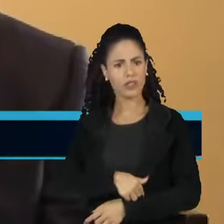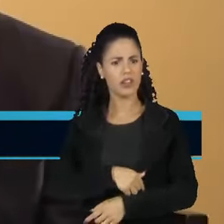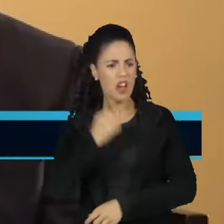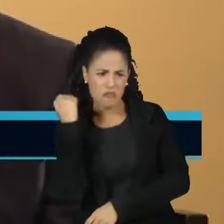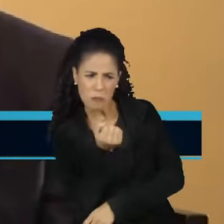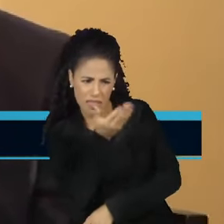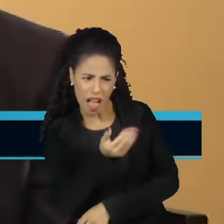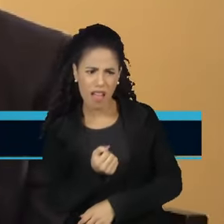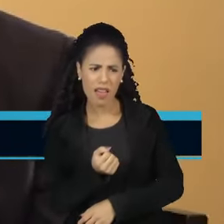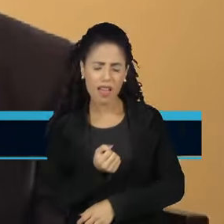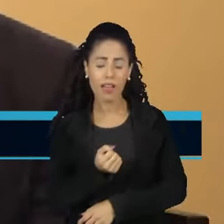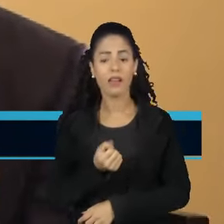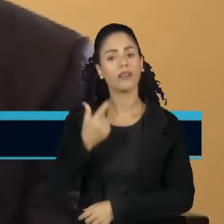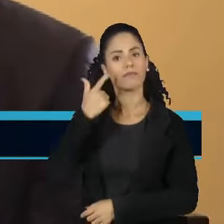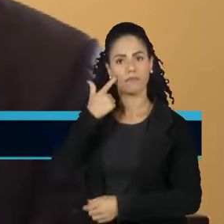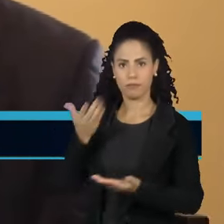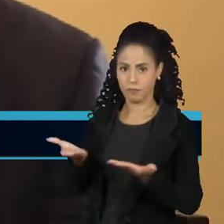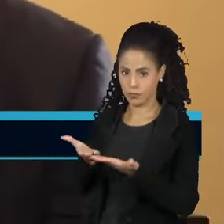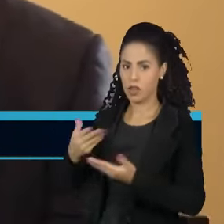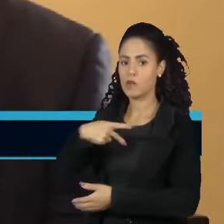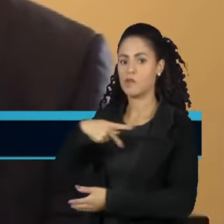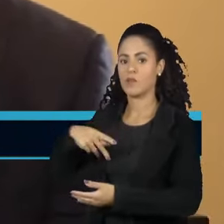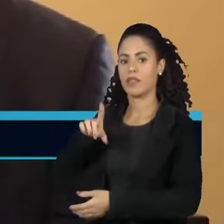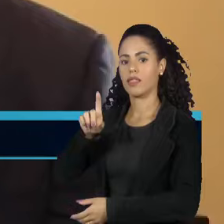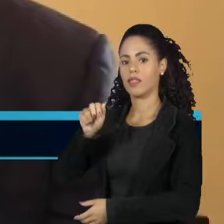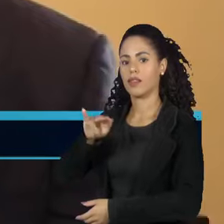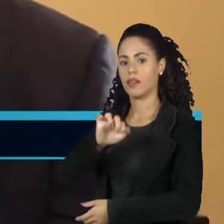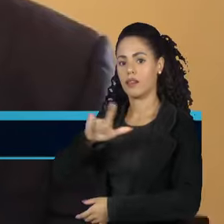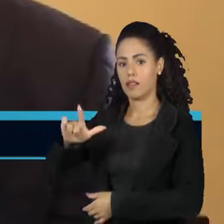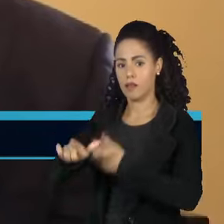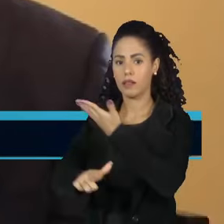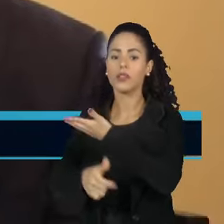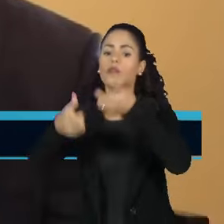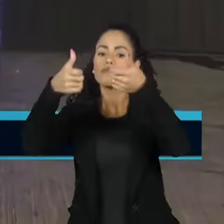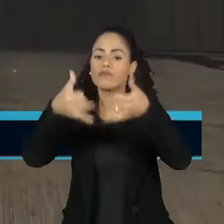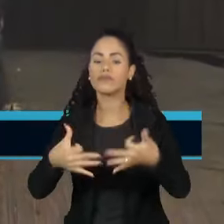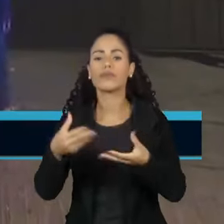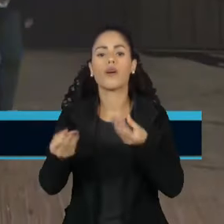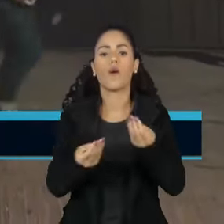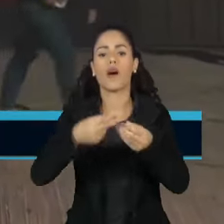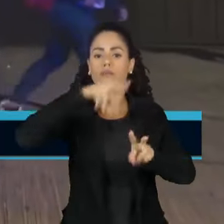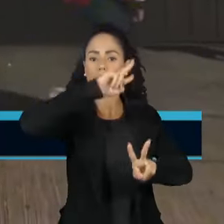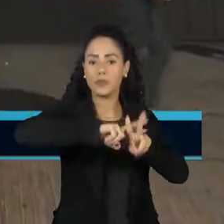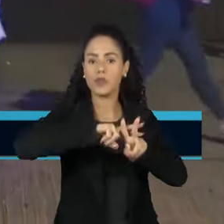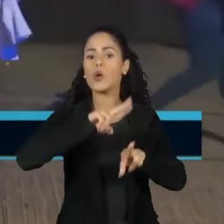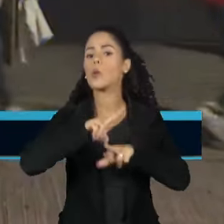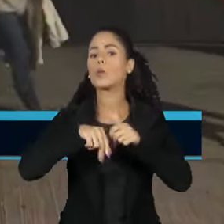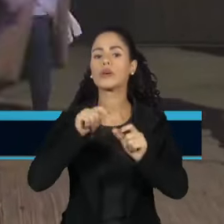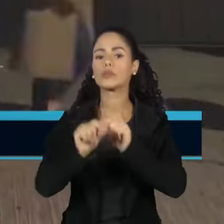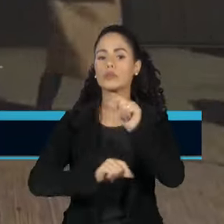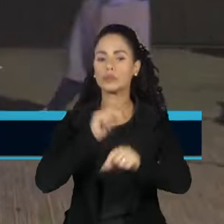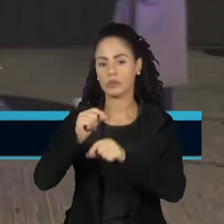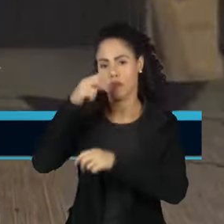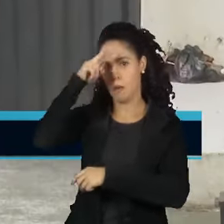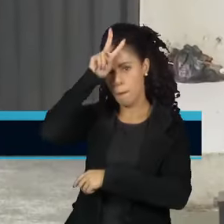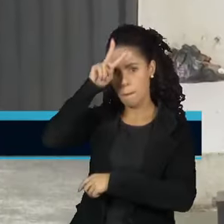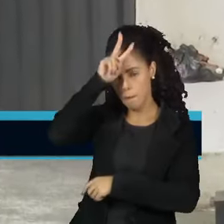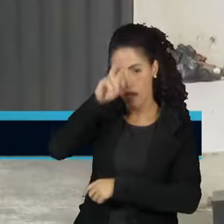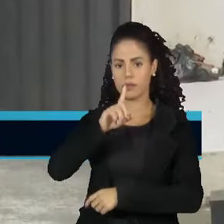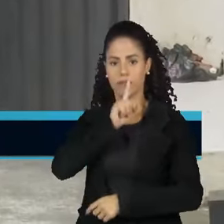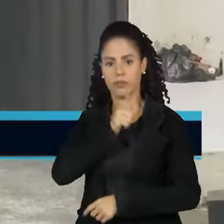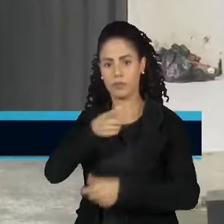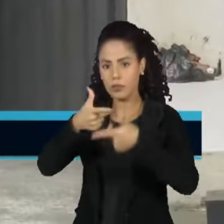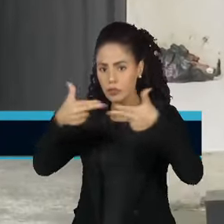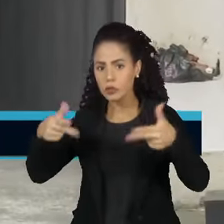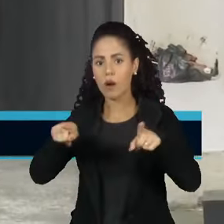Já o gabinete do presidente do Equador, Daniel Noboa, declarou que a detenção ocorreu porque o México abusou das imunidades e